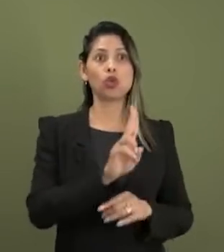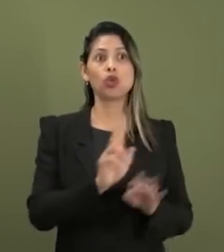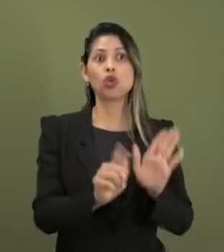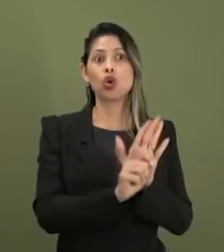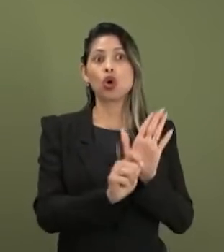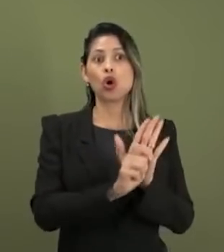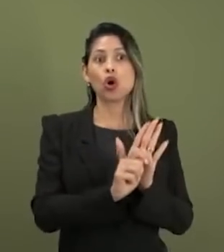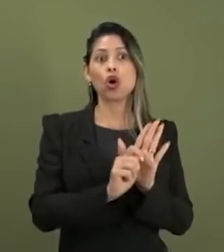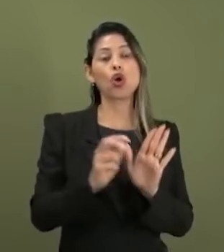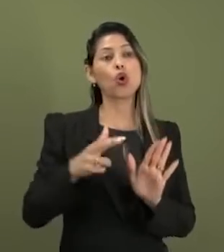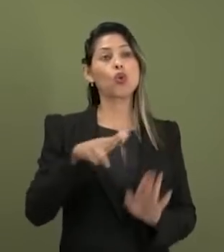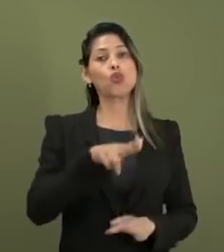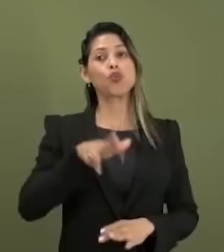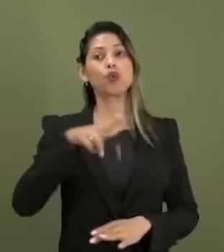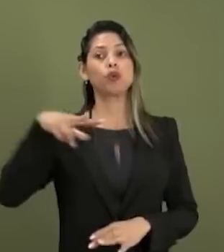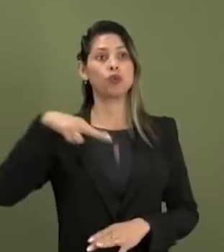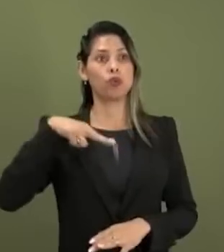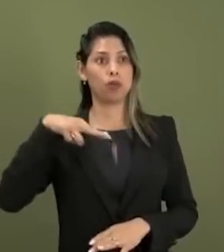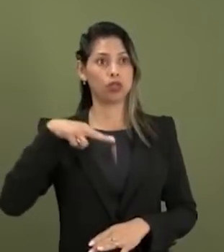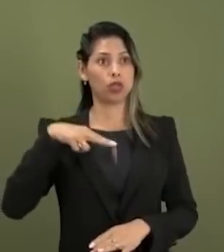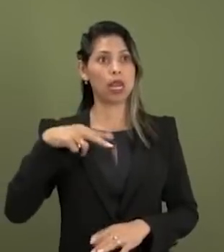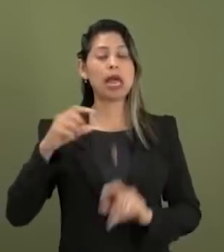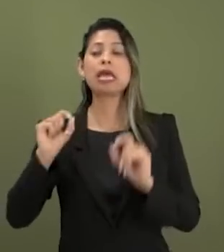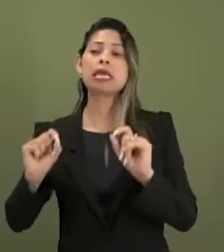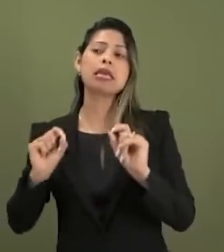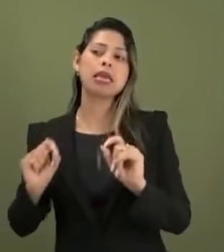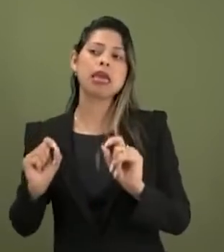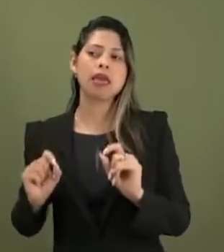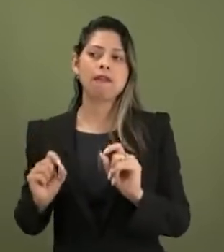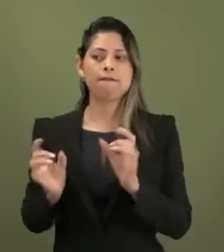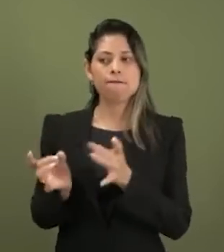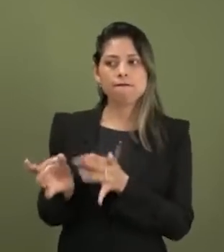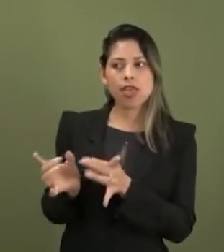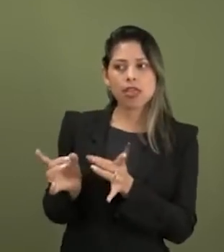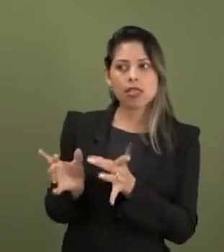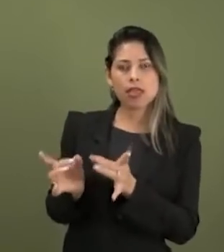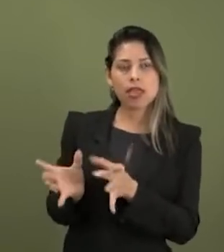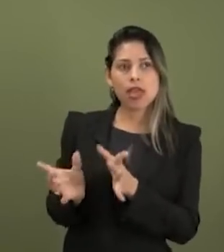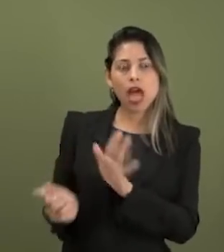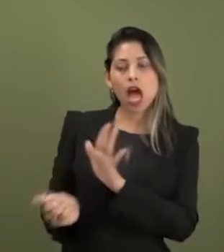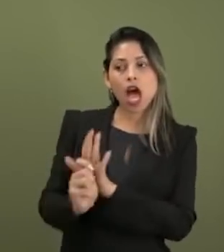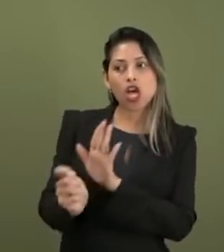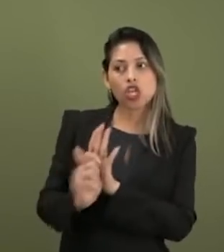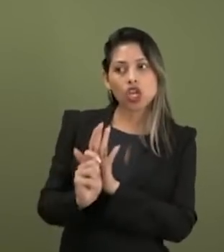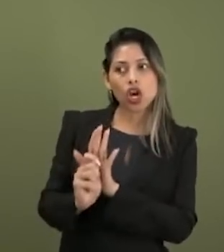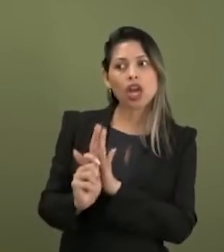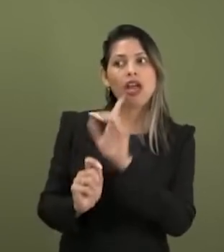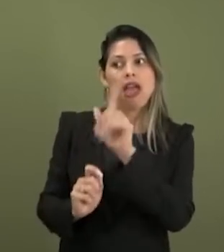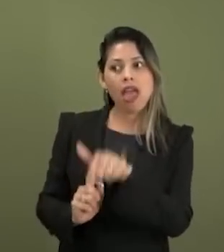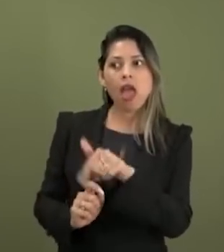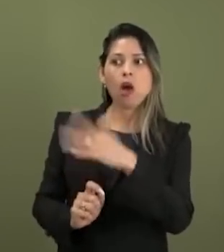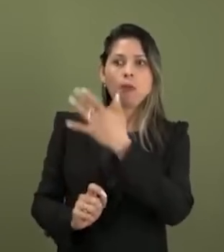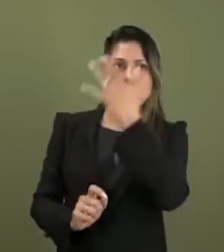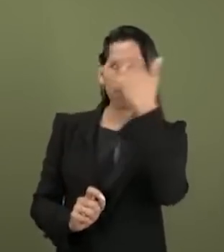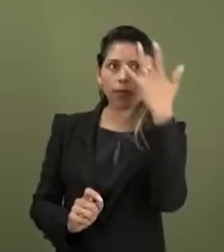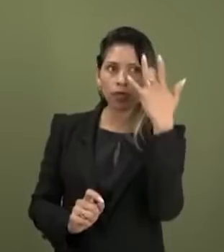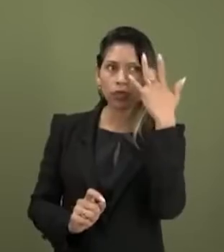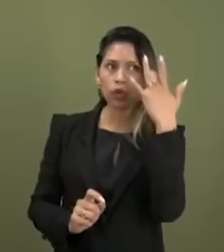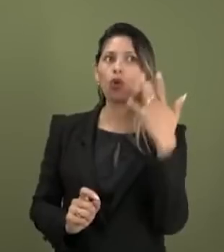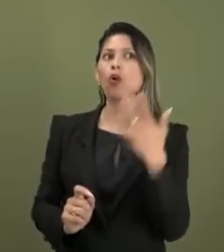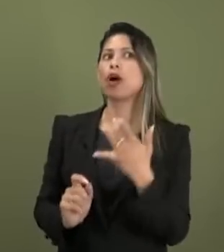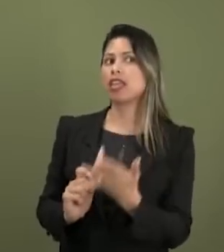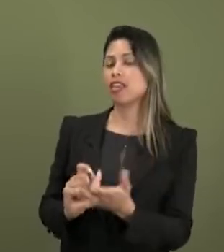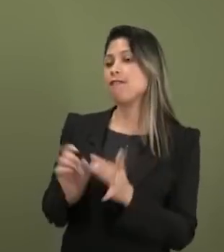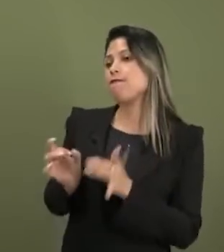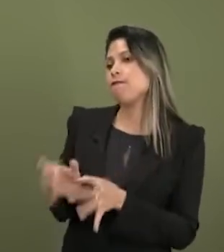de quem se irá comprar a droga? De um traficante de drogas que pratica um crime gravíssimo equiparado a hediondo.